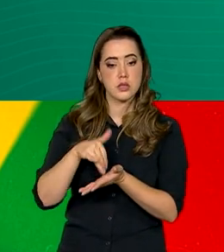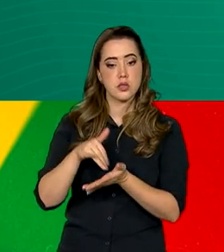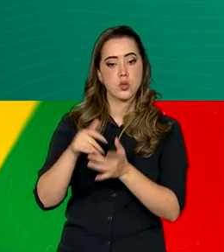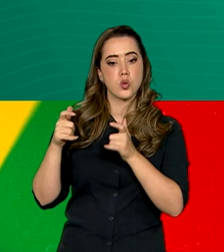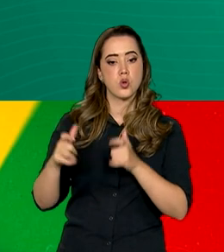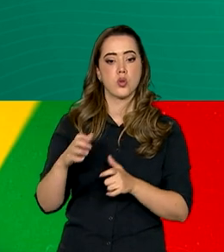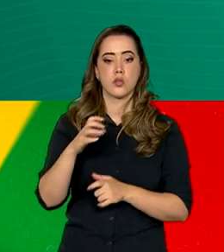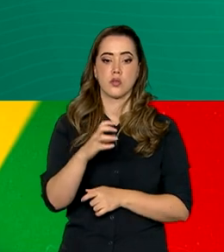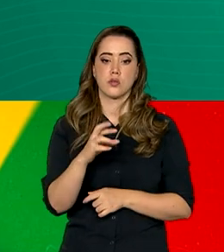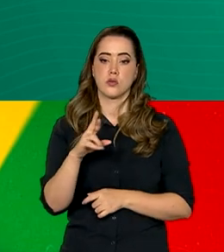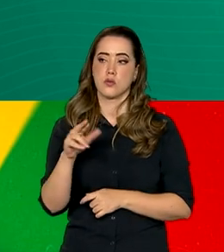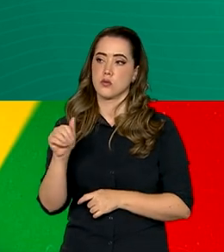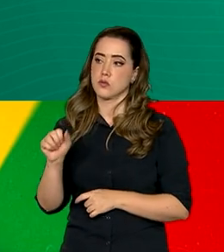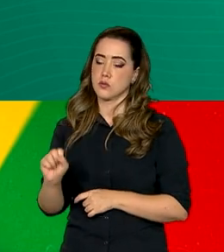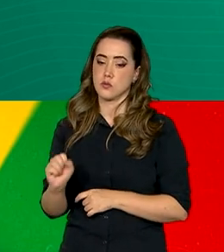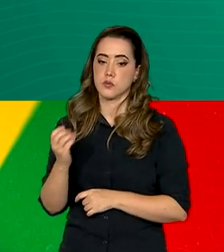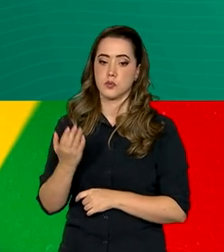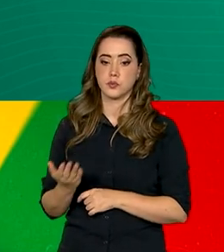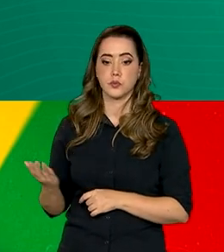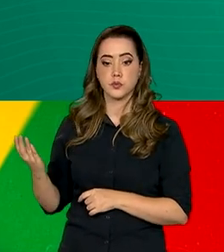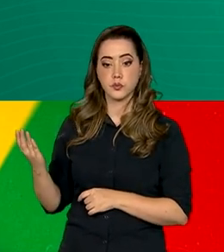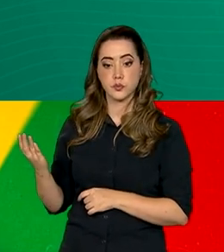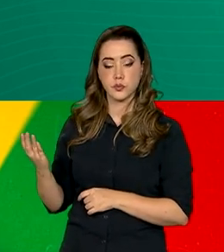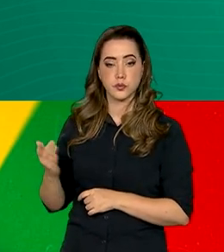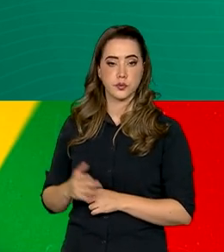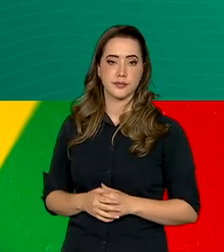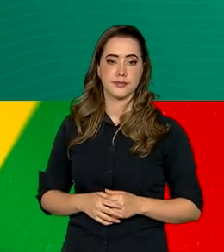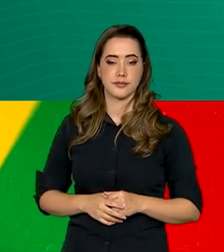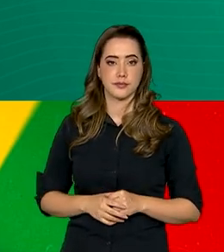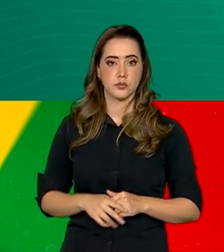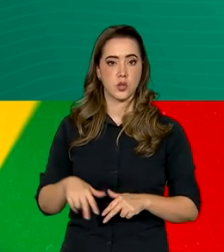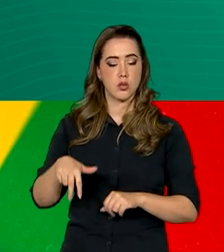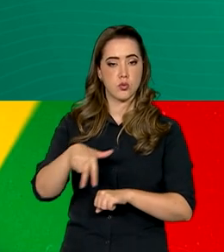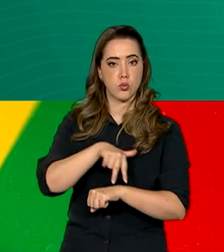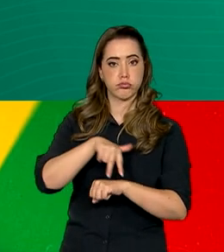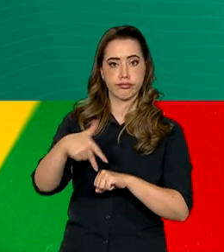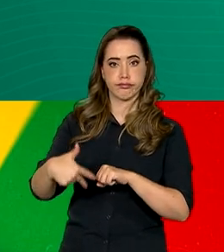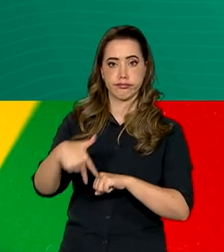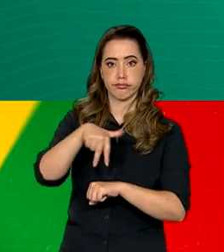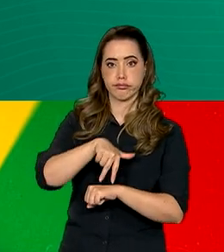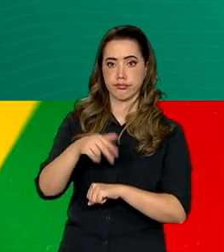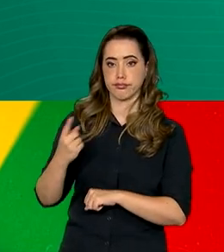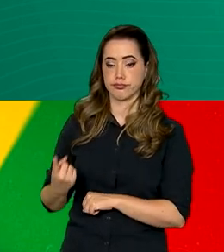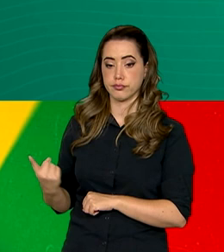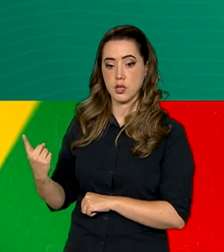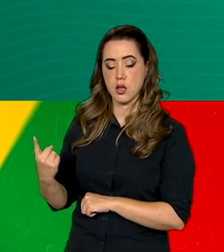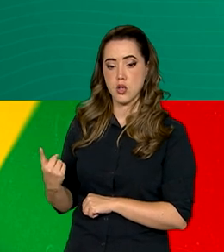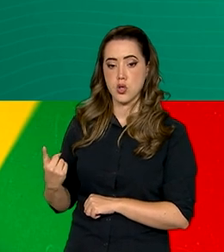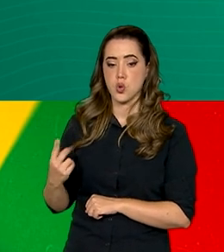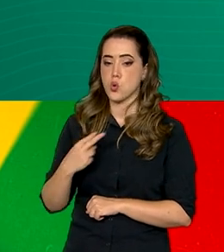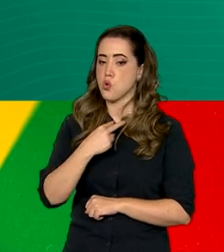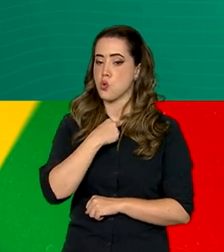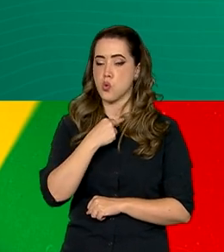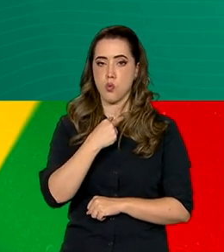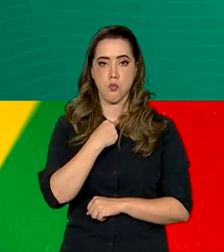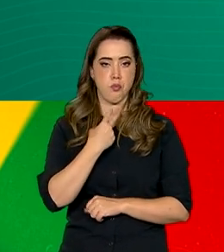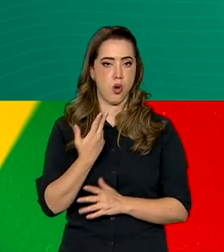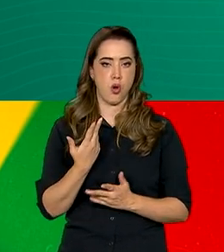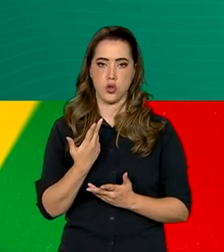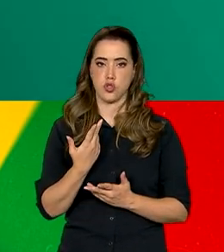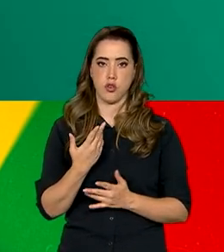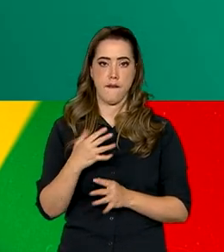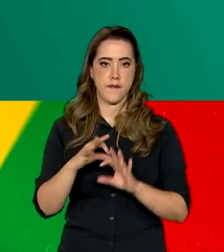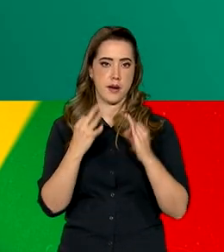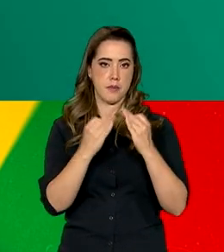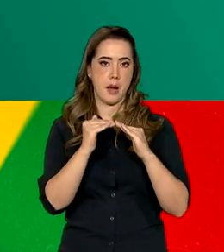postos de atendimento da assistência social dos municípios, como os CRAS. Nenhuma família recebe menos